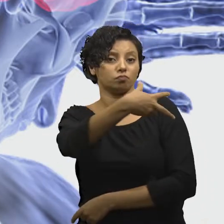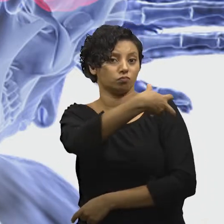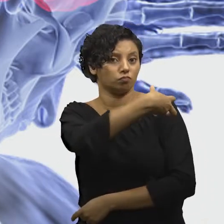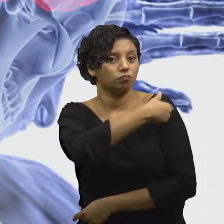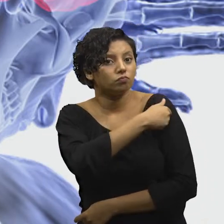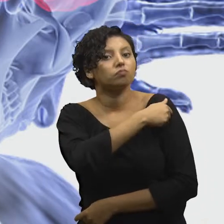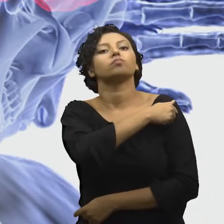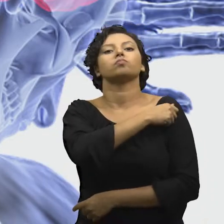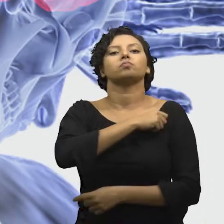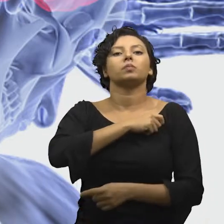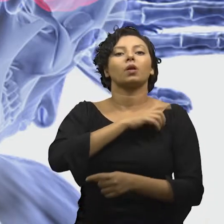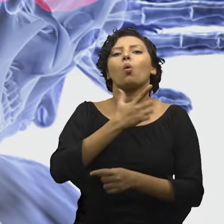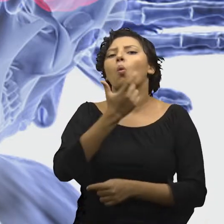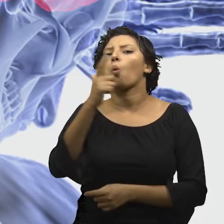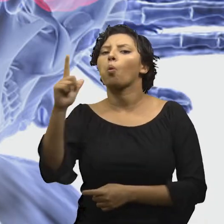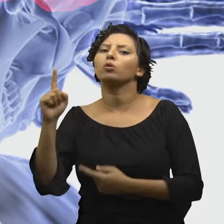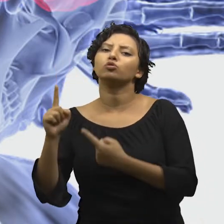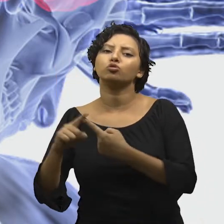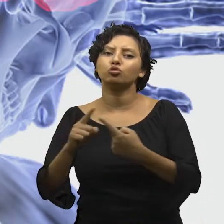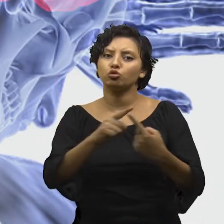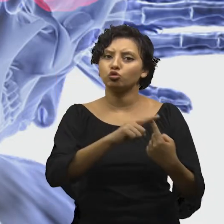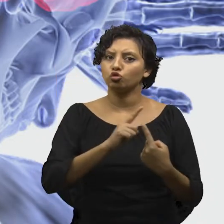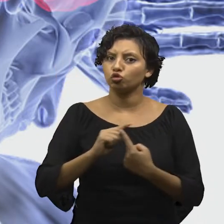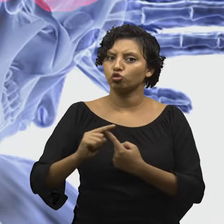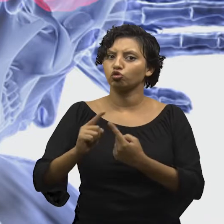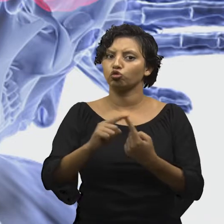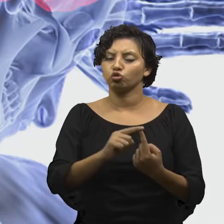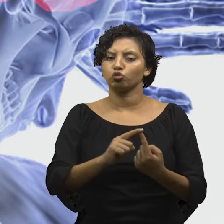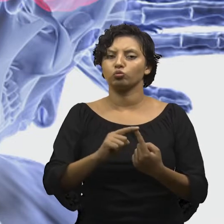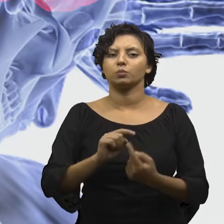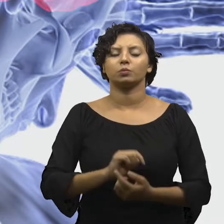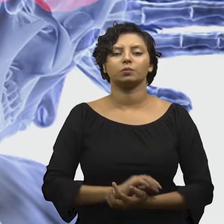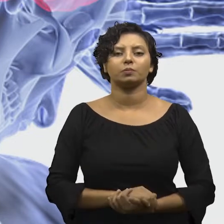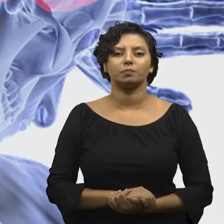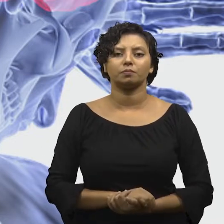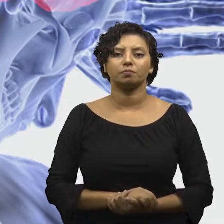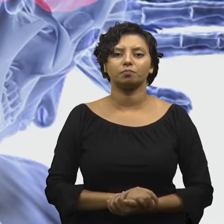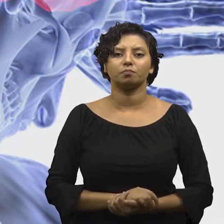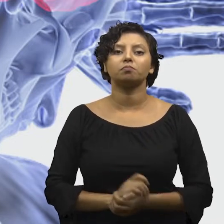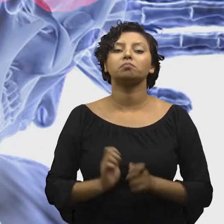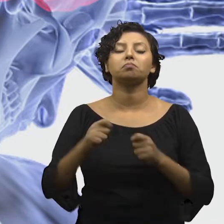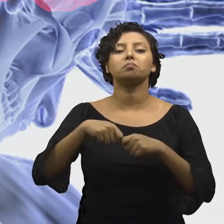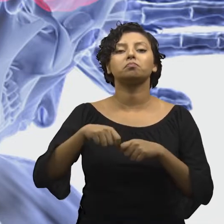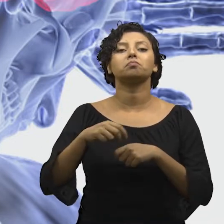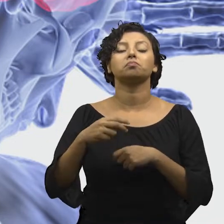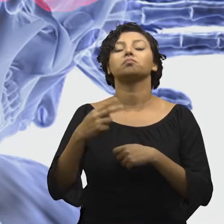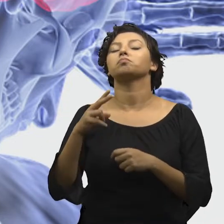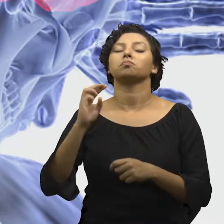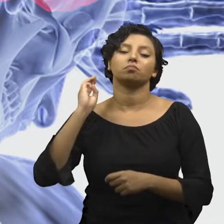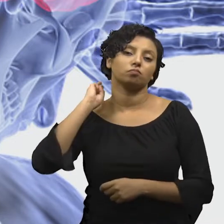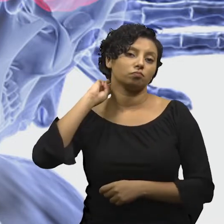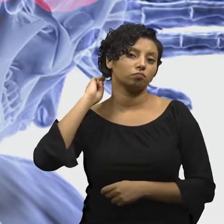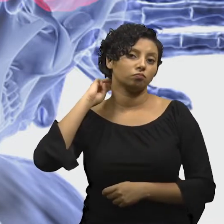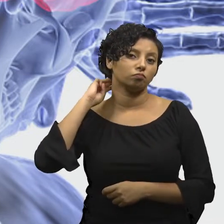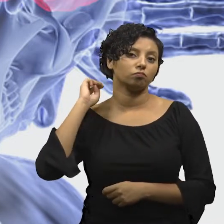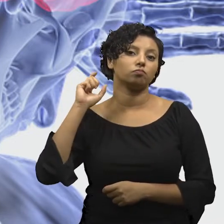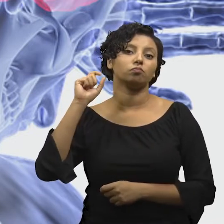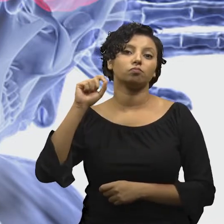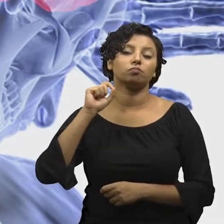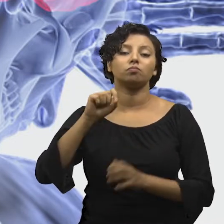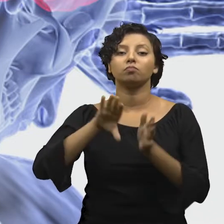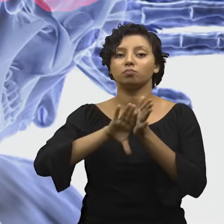meningocococê, ACWY, que protege contra meningites causadas pelas bactérias